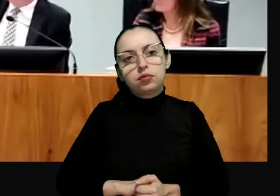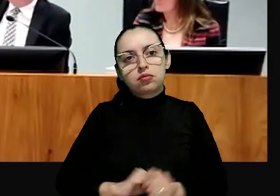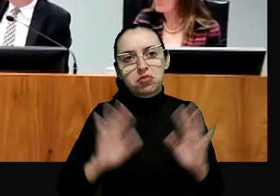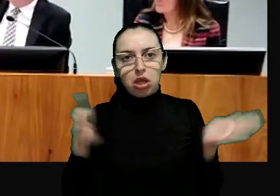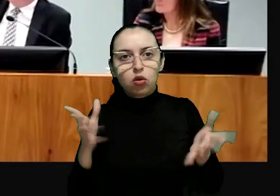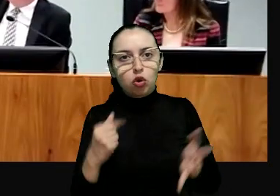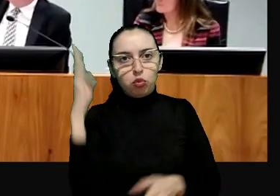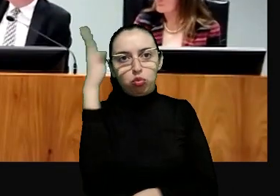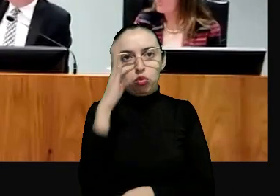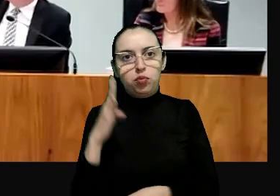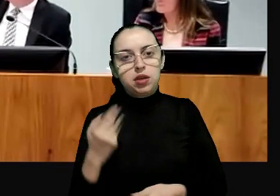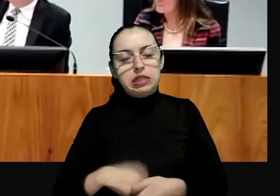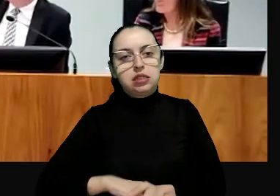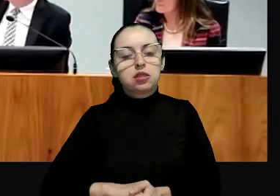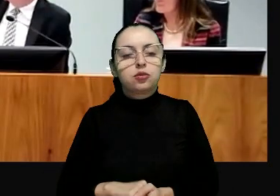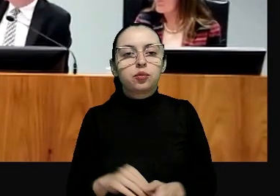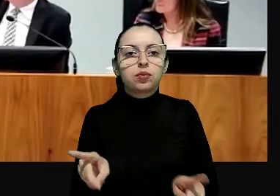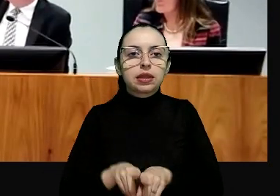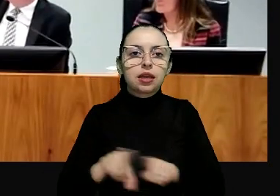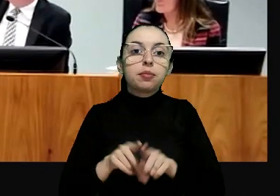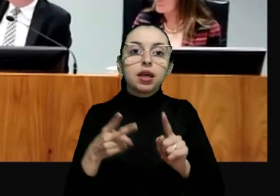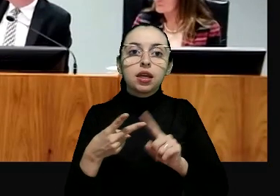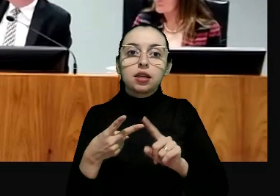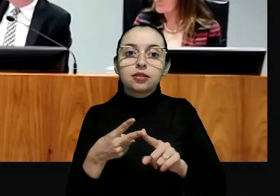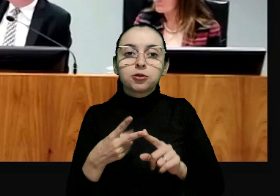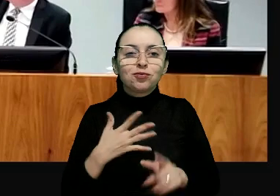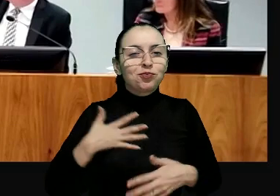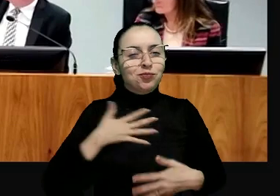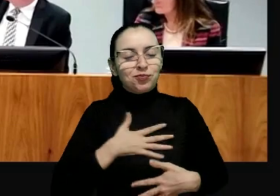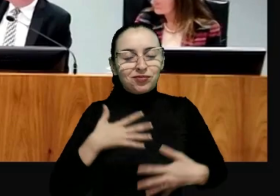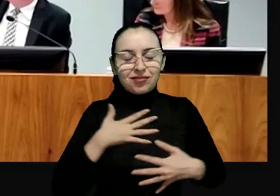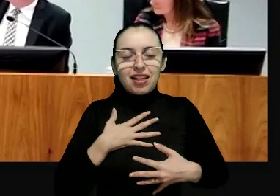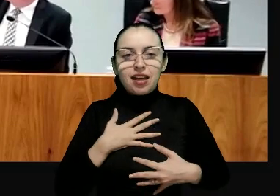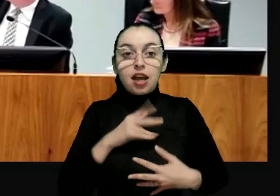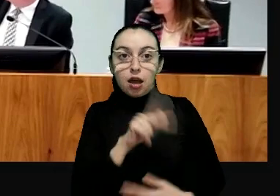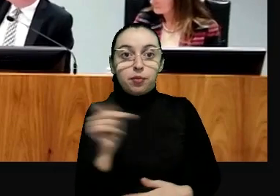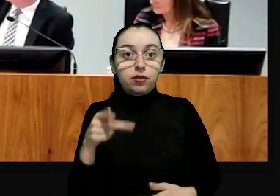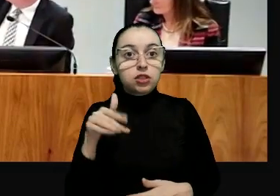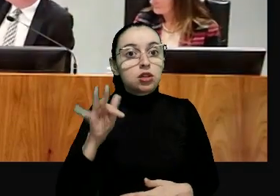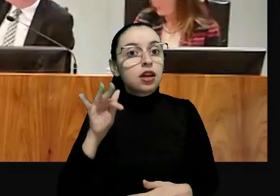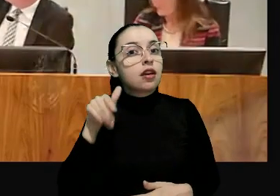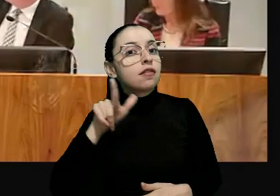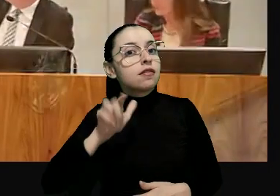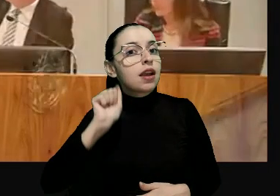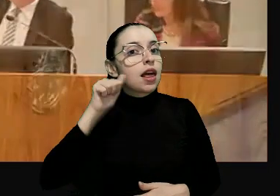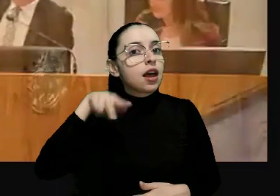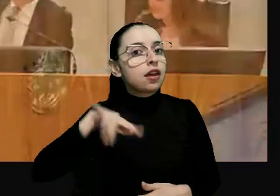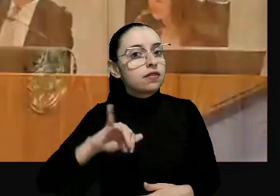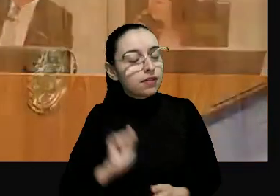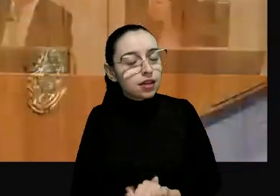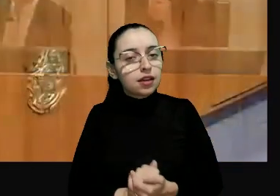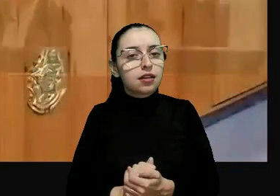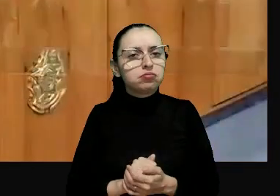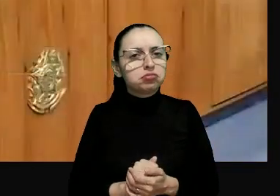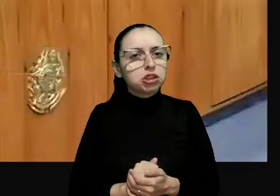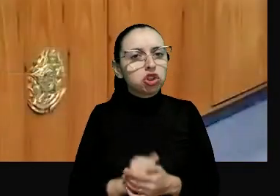atual do Brasil também registro com muita satisfação a presença da professora Flávia que